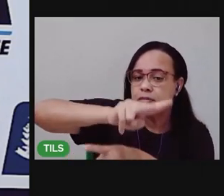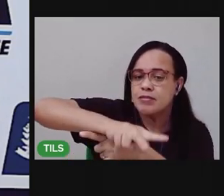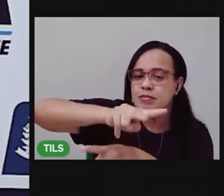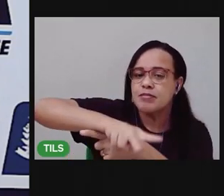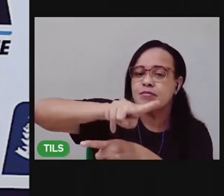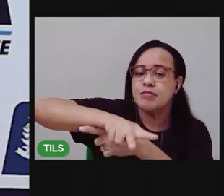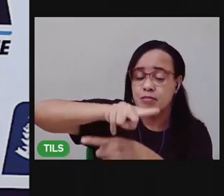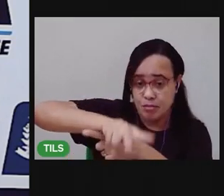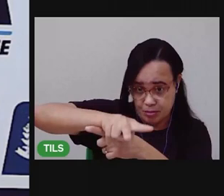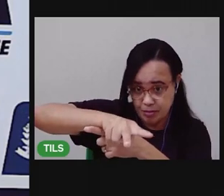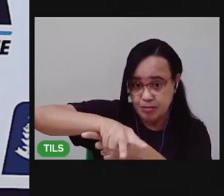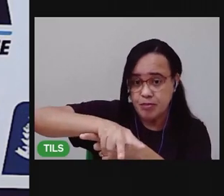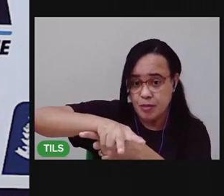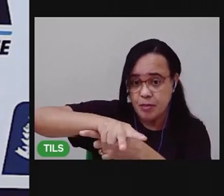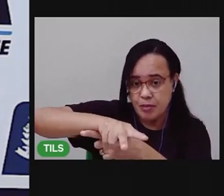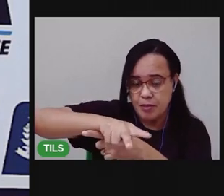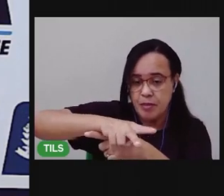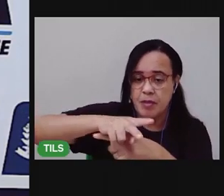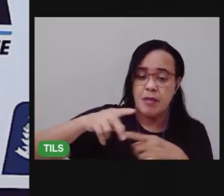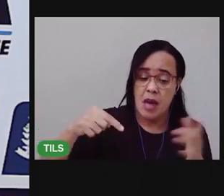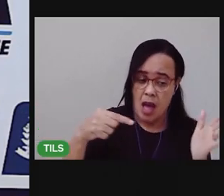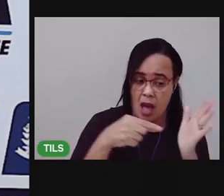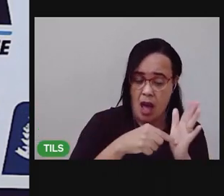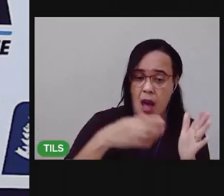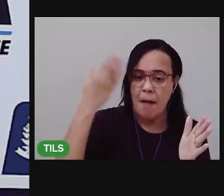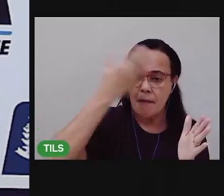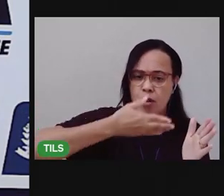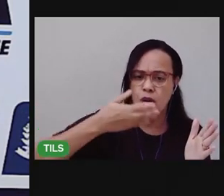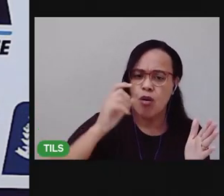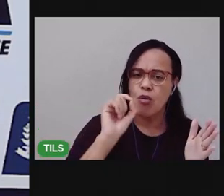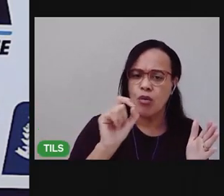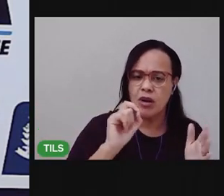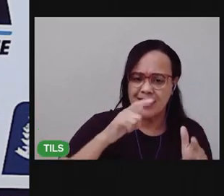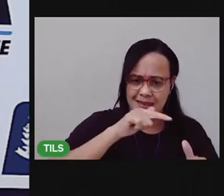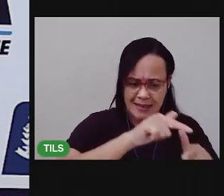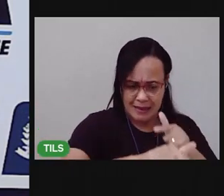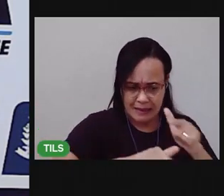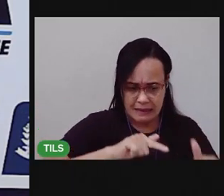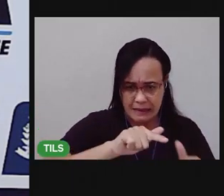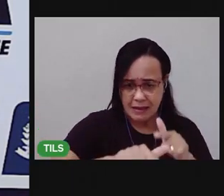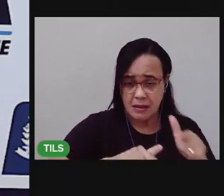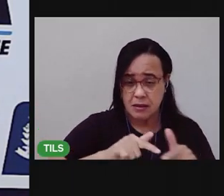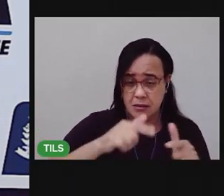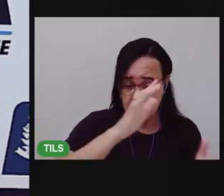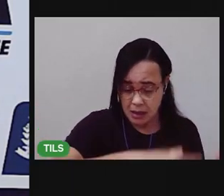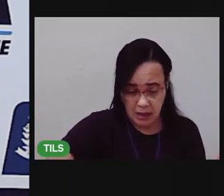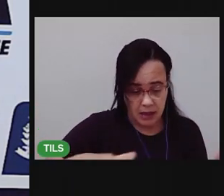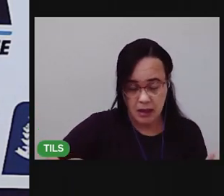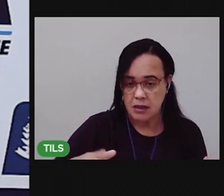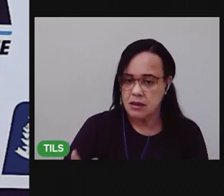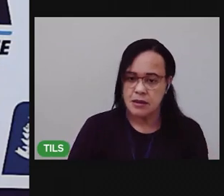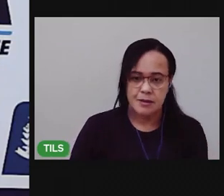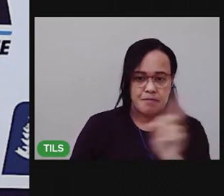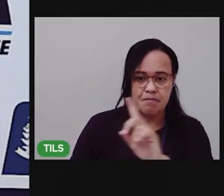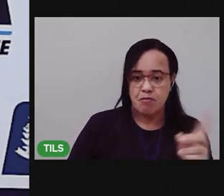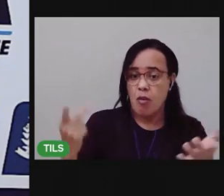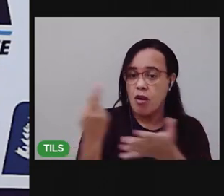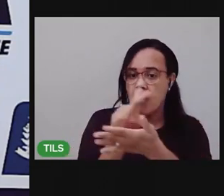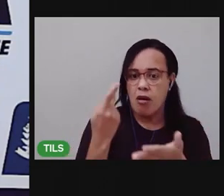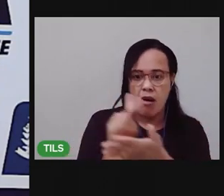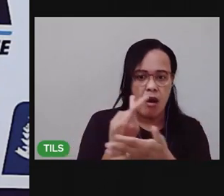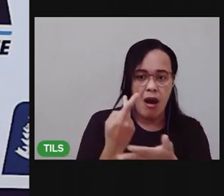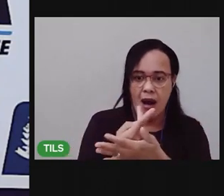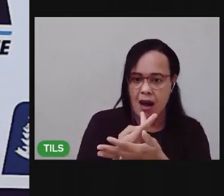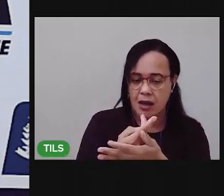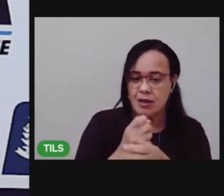adolescentes não sejam esportes a trabalho. E se isso acontecer, significa que está ocorrendo